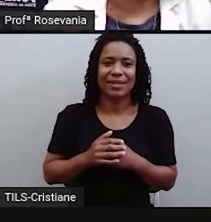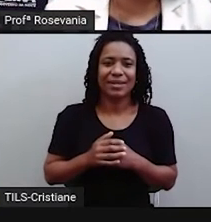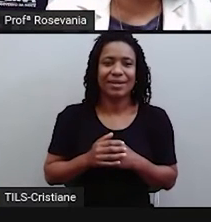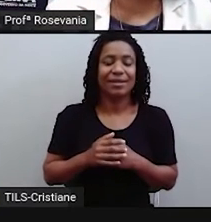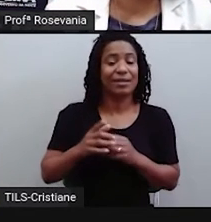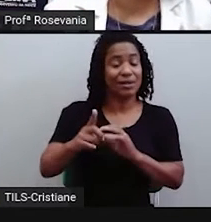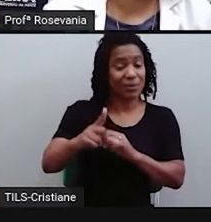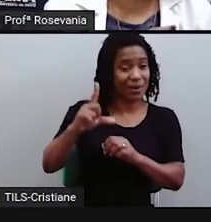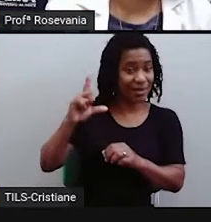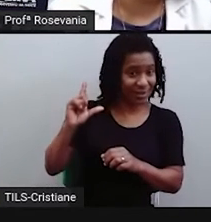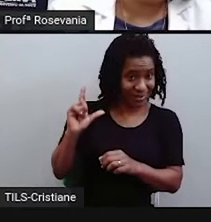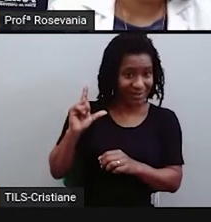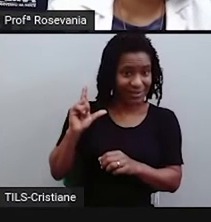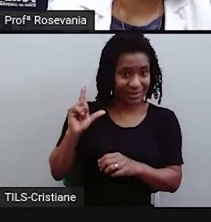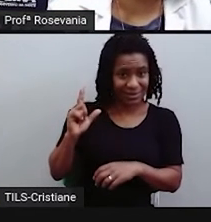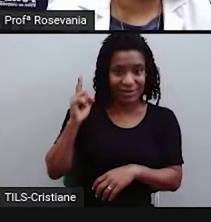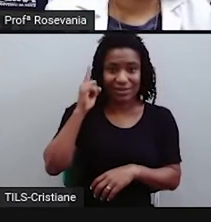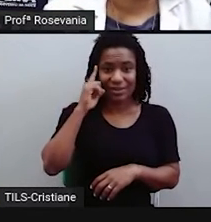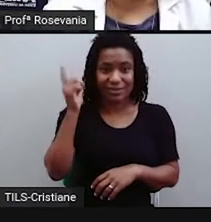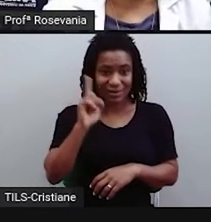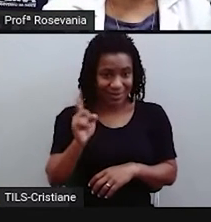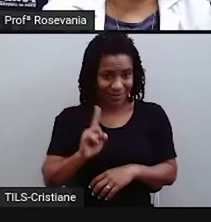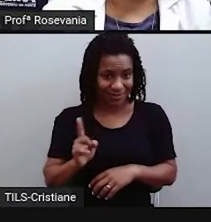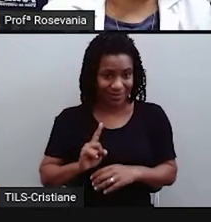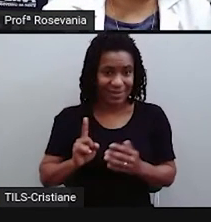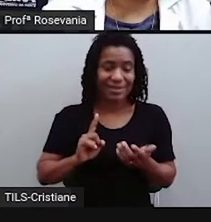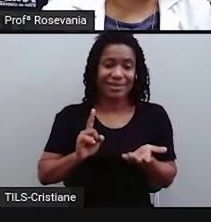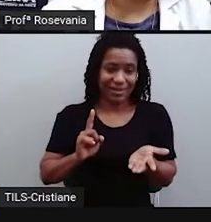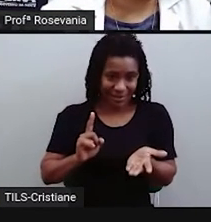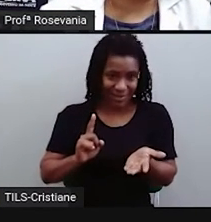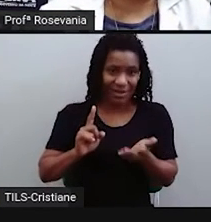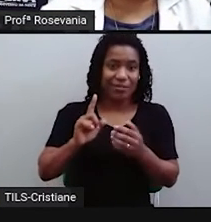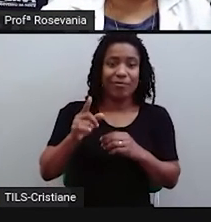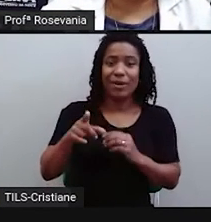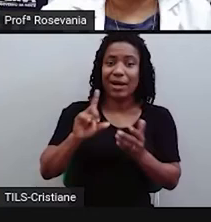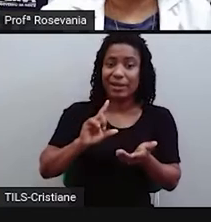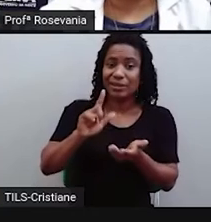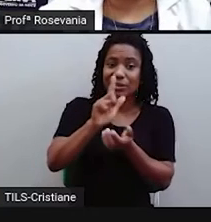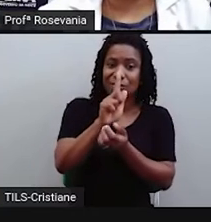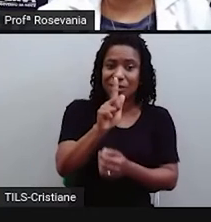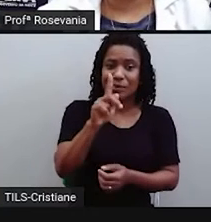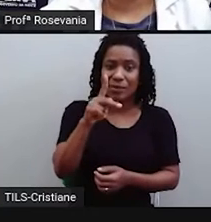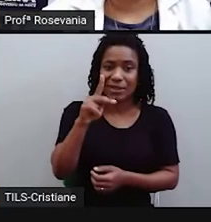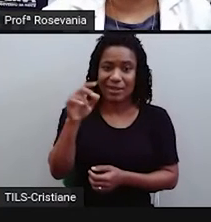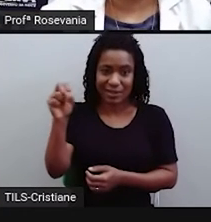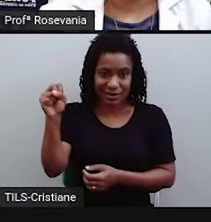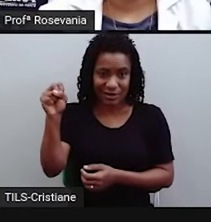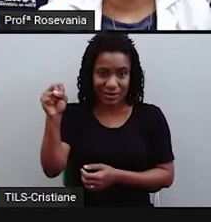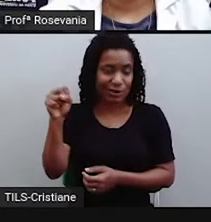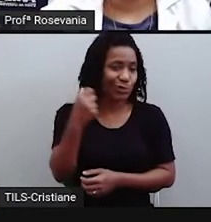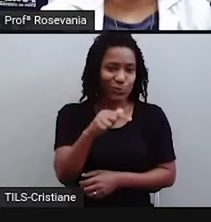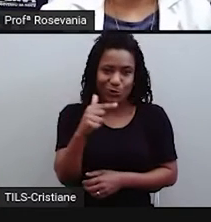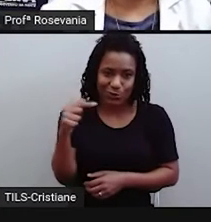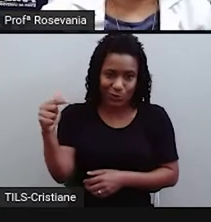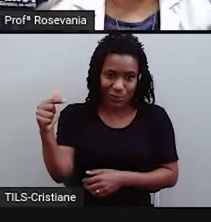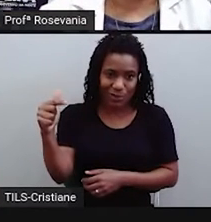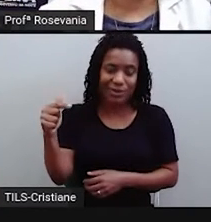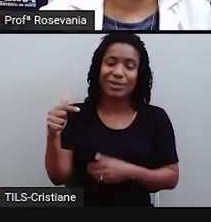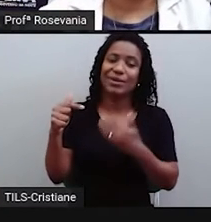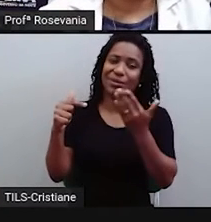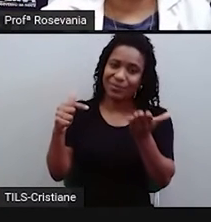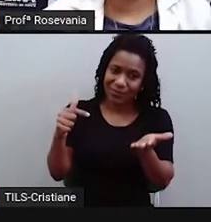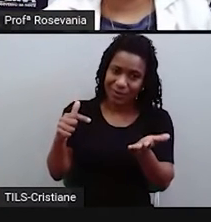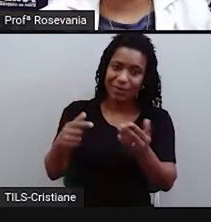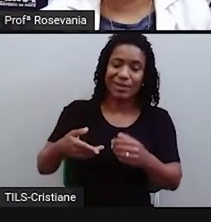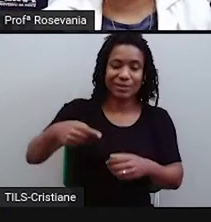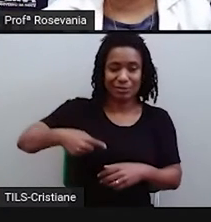Juntando a informação dela com o GPS, nas guerras, a primeira e a segunda guerra mesmo que teve, errou